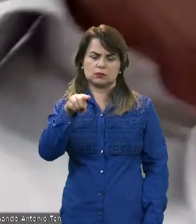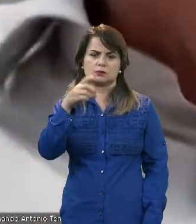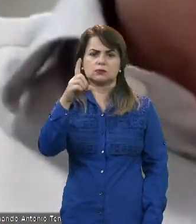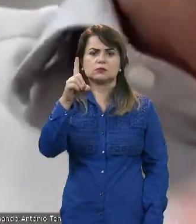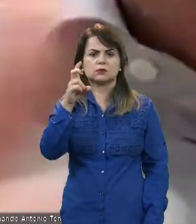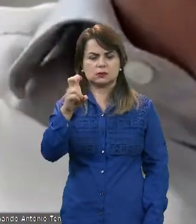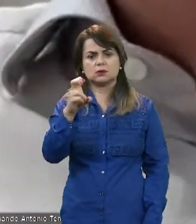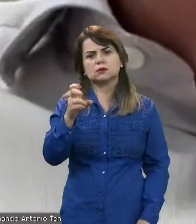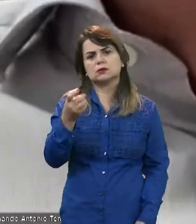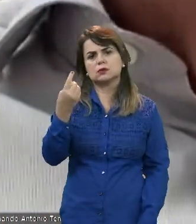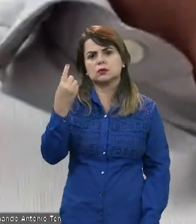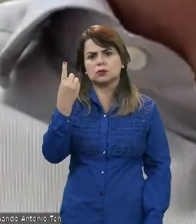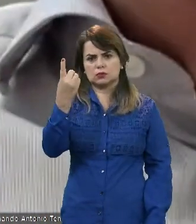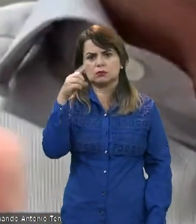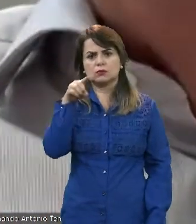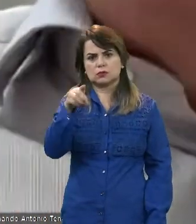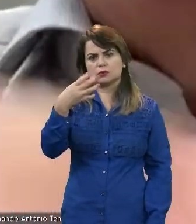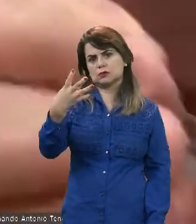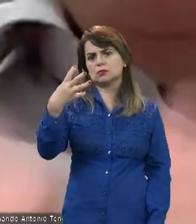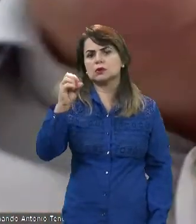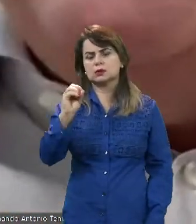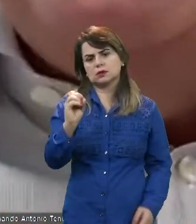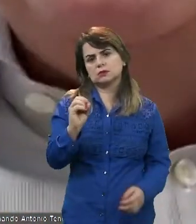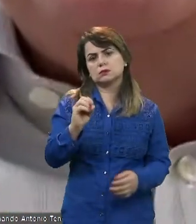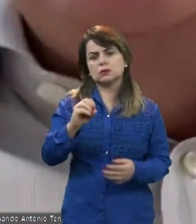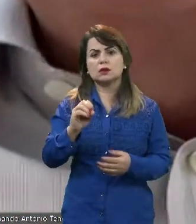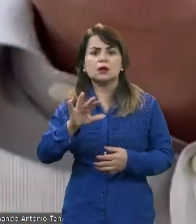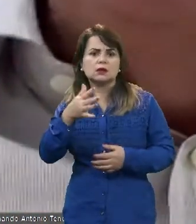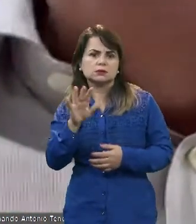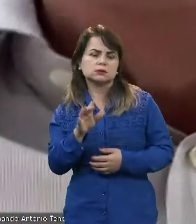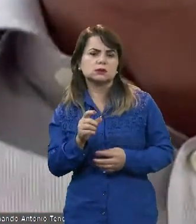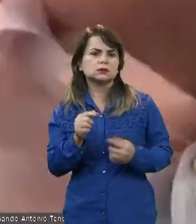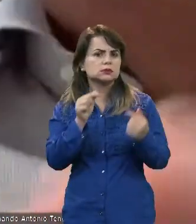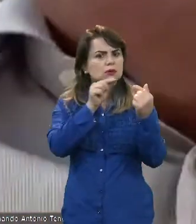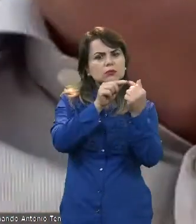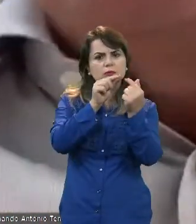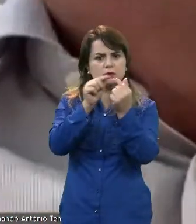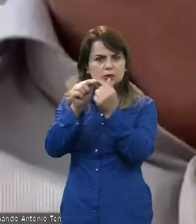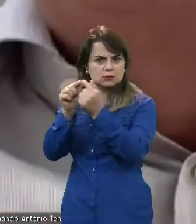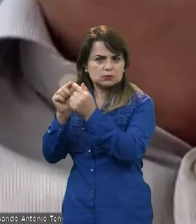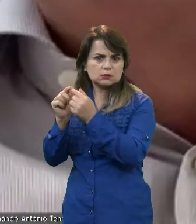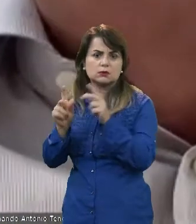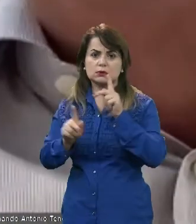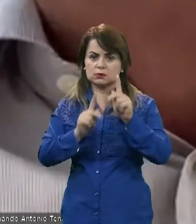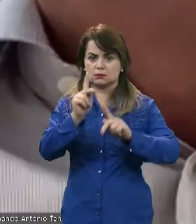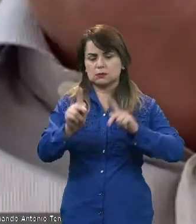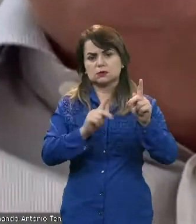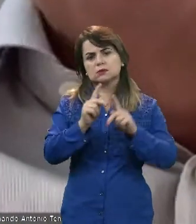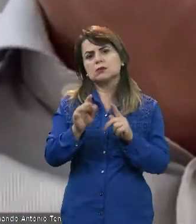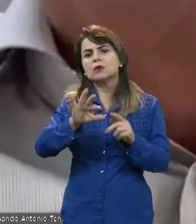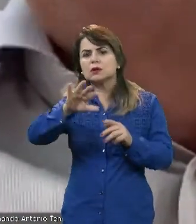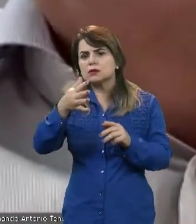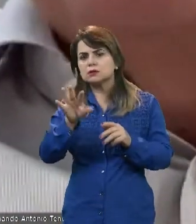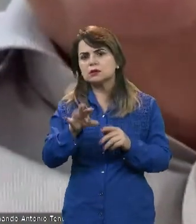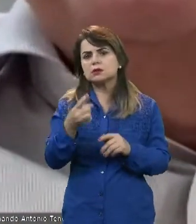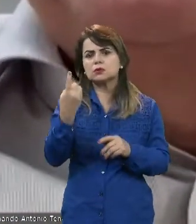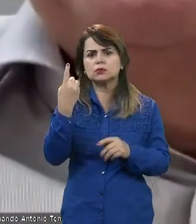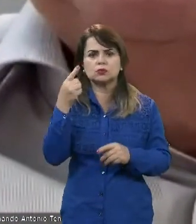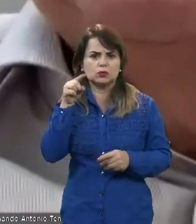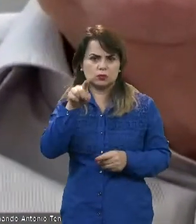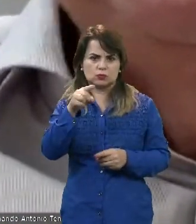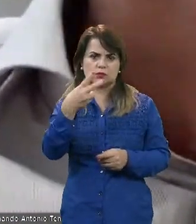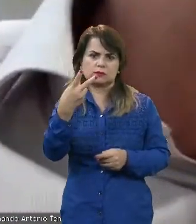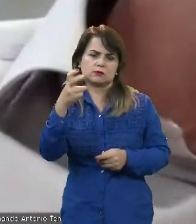,40, depende do cliente. Mas, em média, seguramente ela vai dar, no máximo, 1,25, por aí.